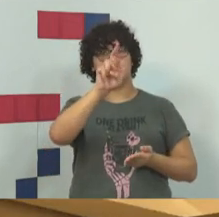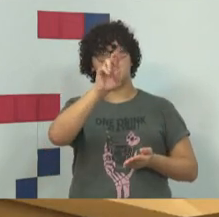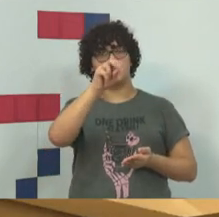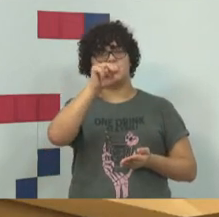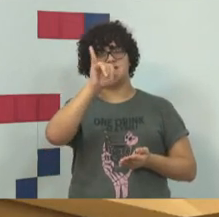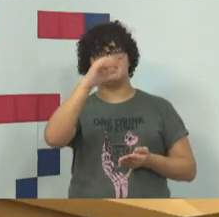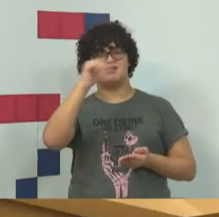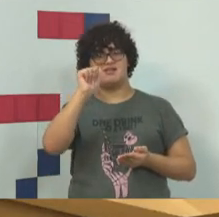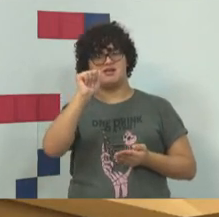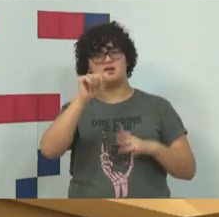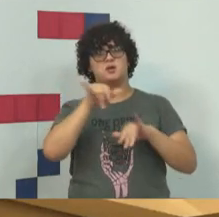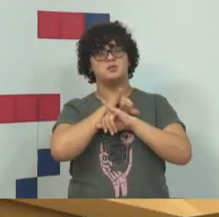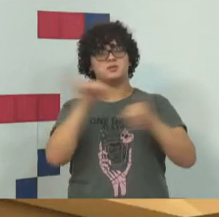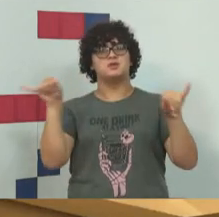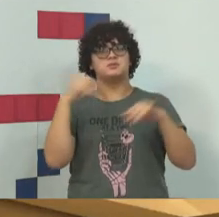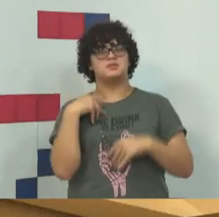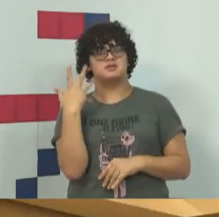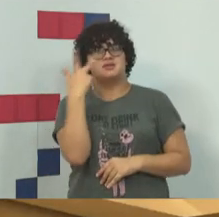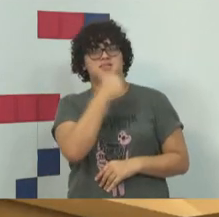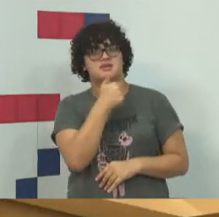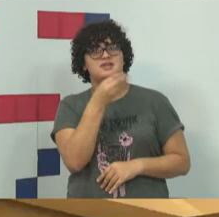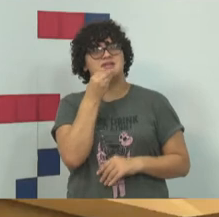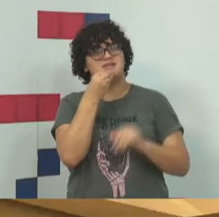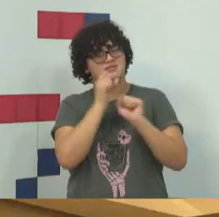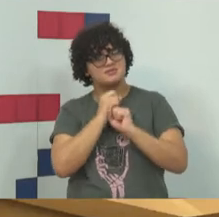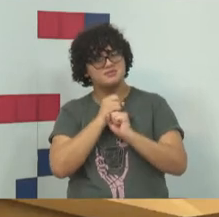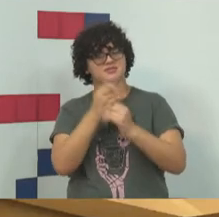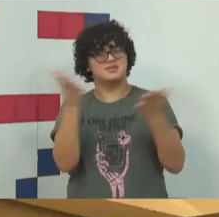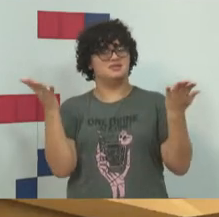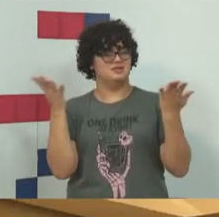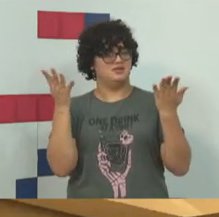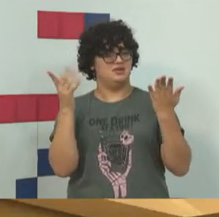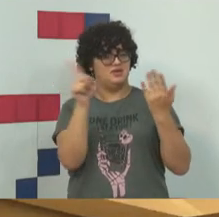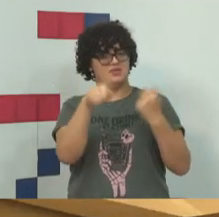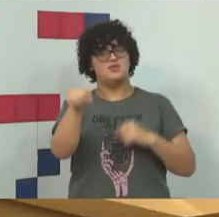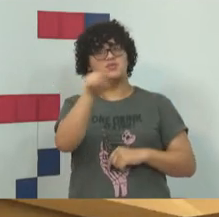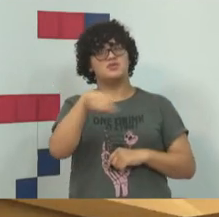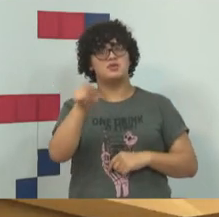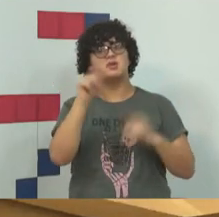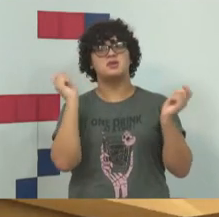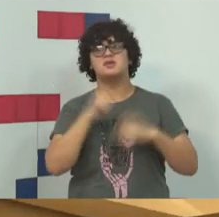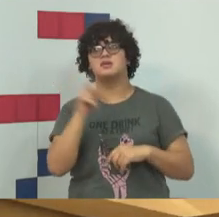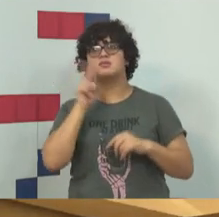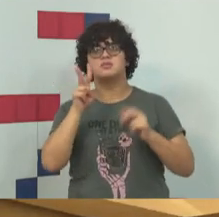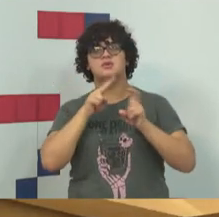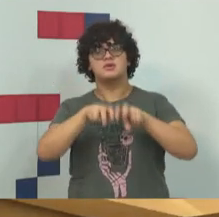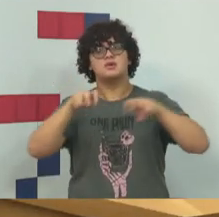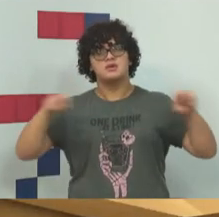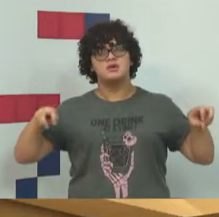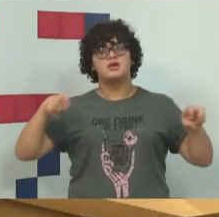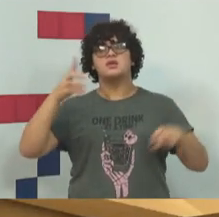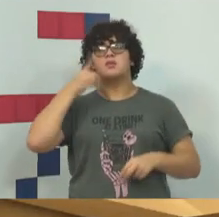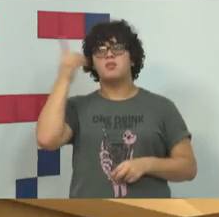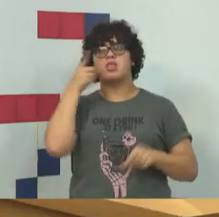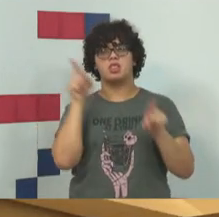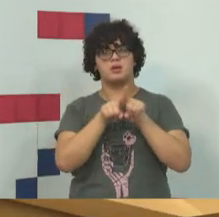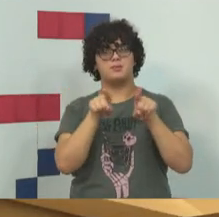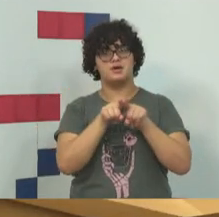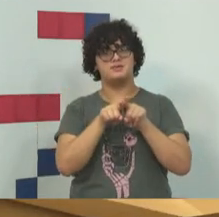Prudente, ela mandou uma mensagem linda, que depois eu vou compartilhar com vocês, membros da mesa, e com o deputado também.